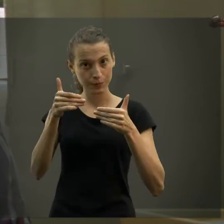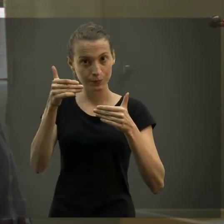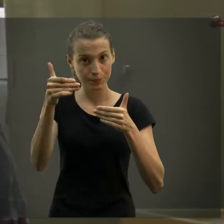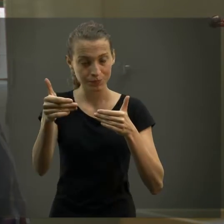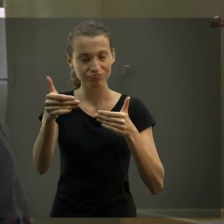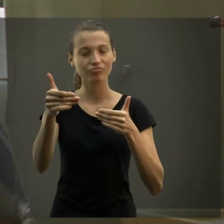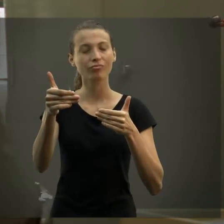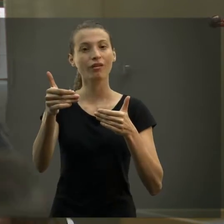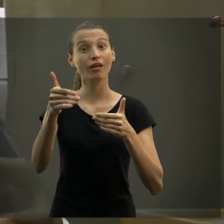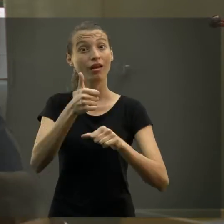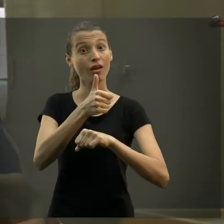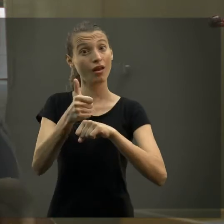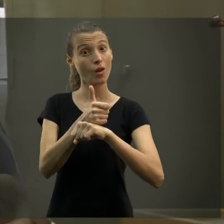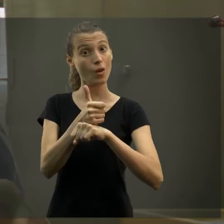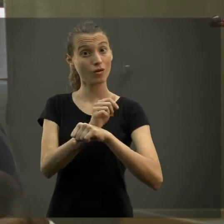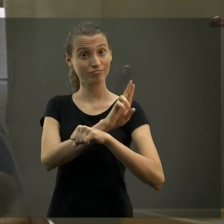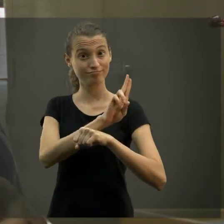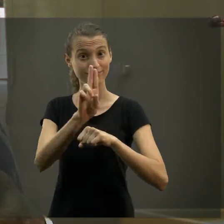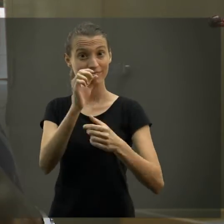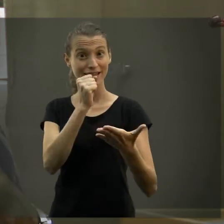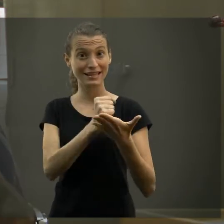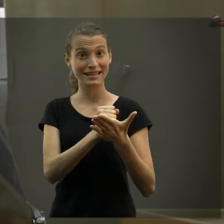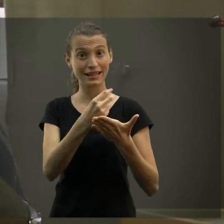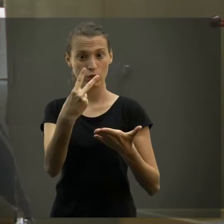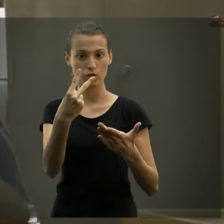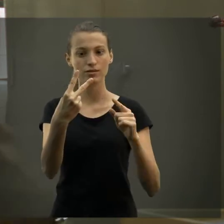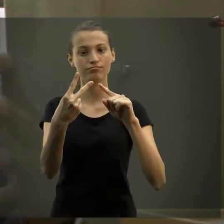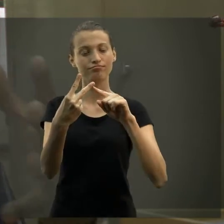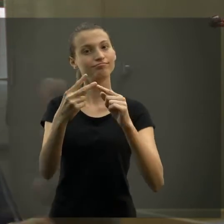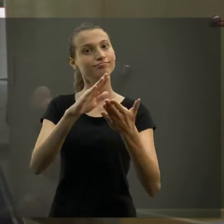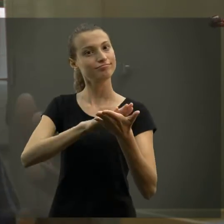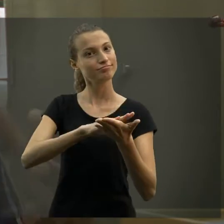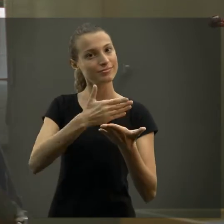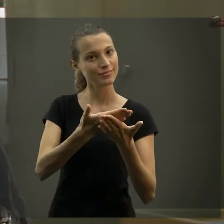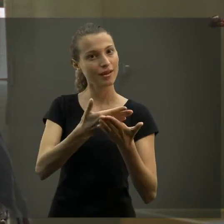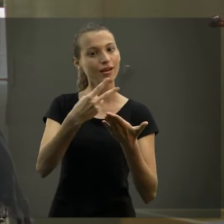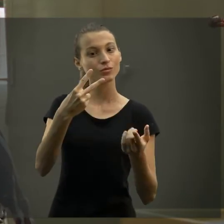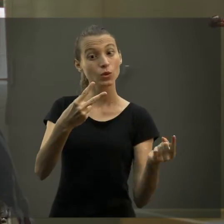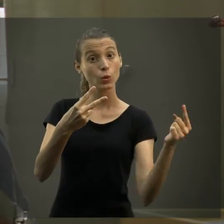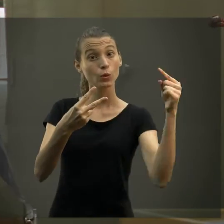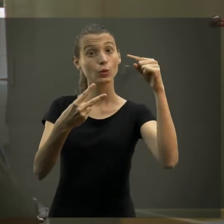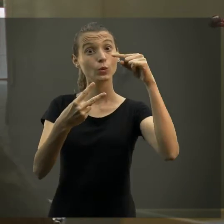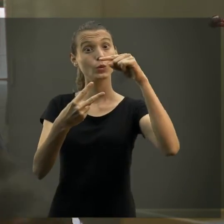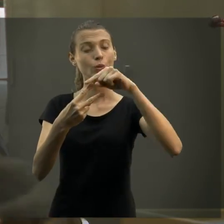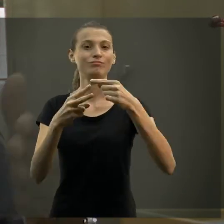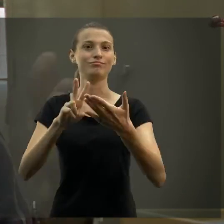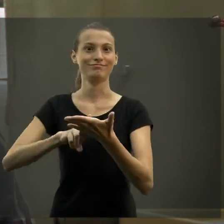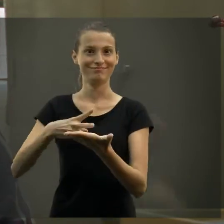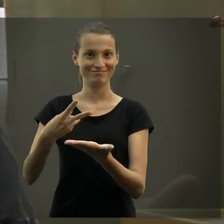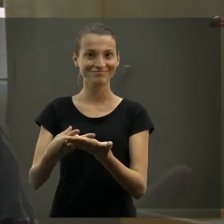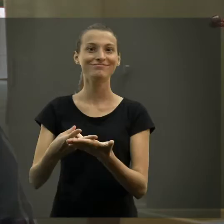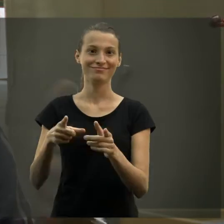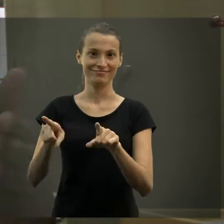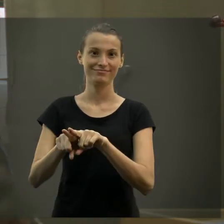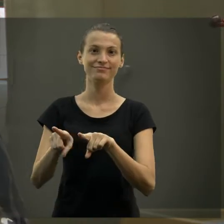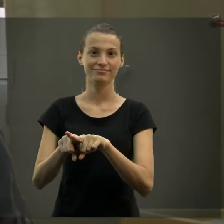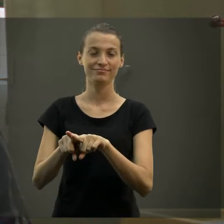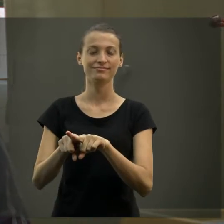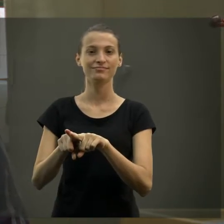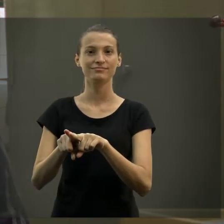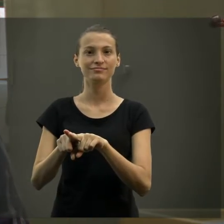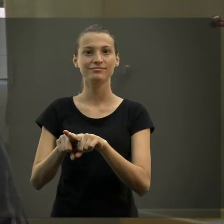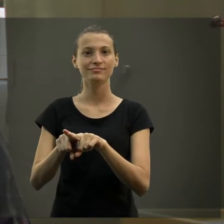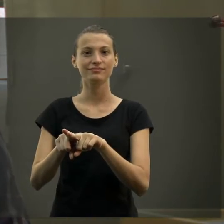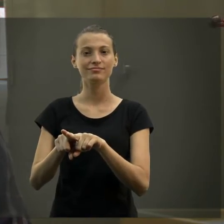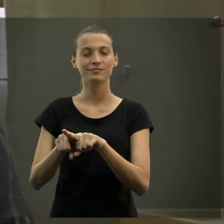somente. No decreto 5626, a nomenclatura aumenta e a profissão passa a ser tradutor e